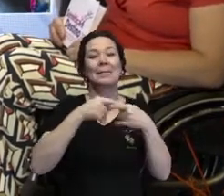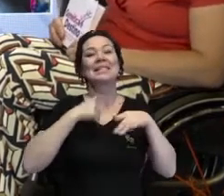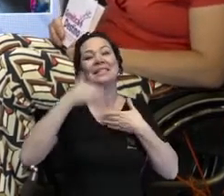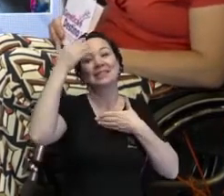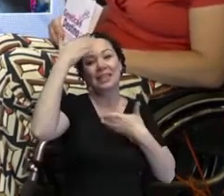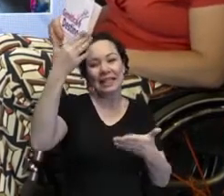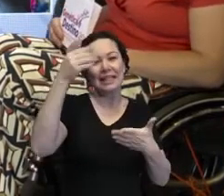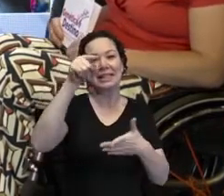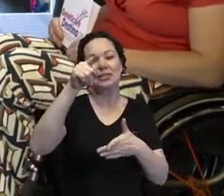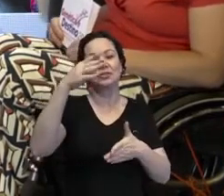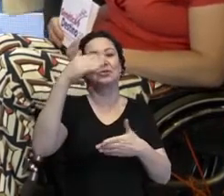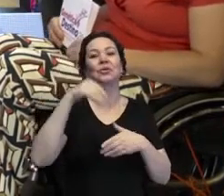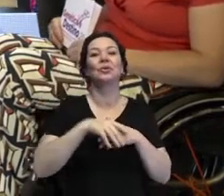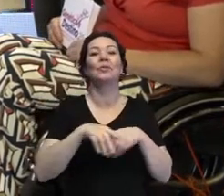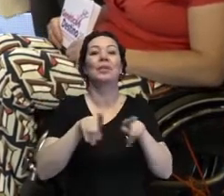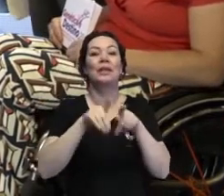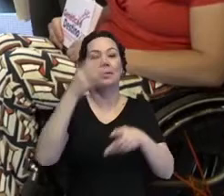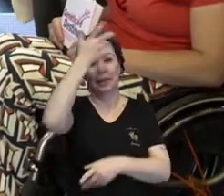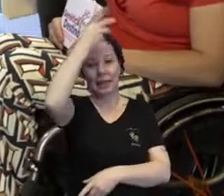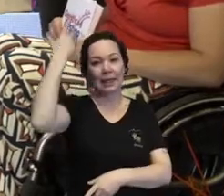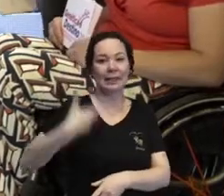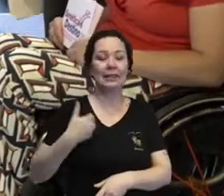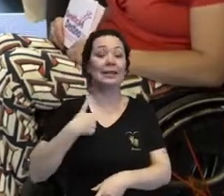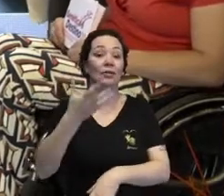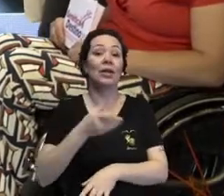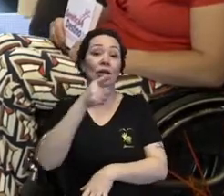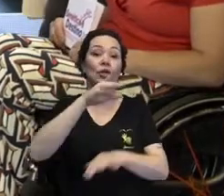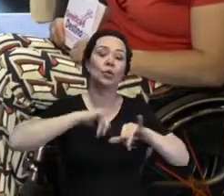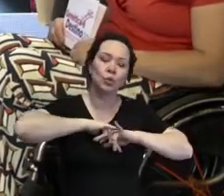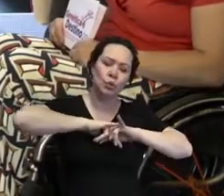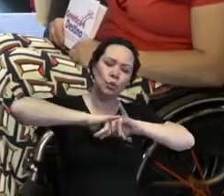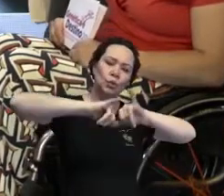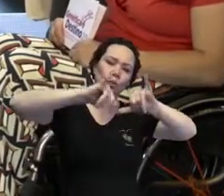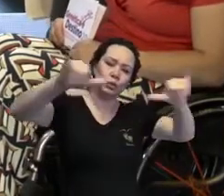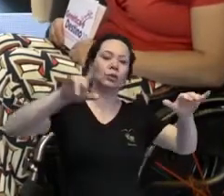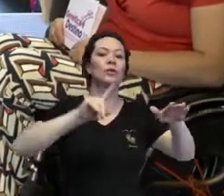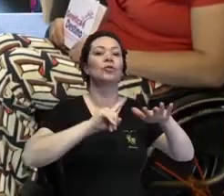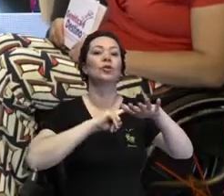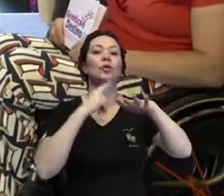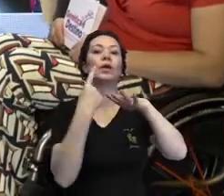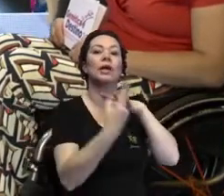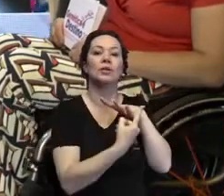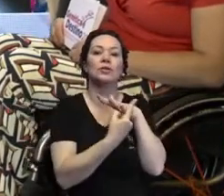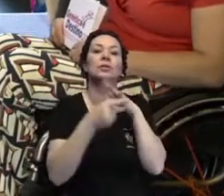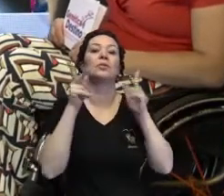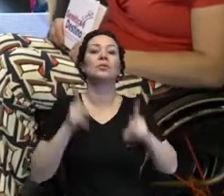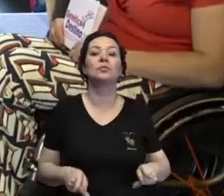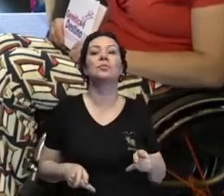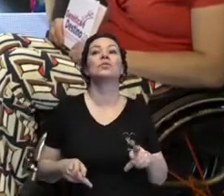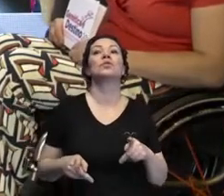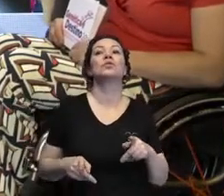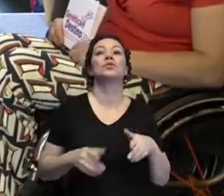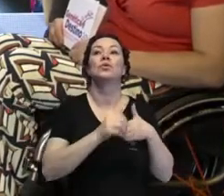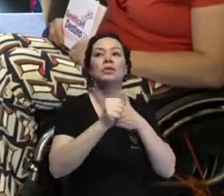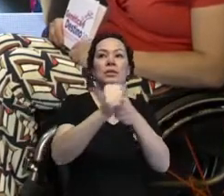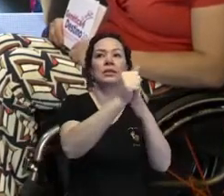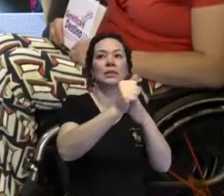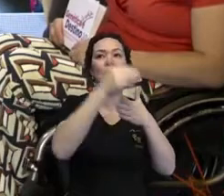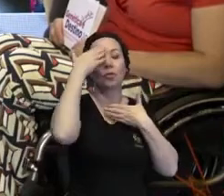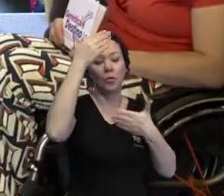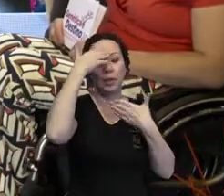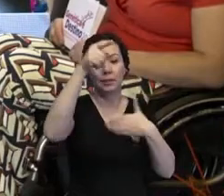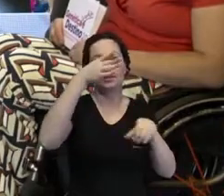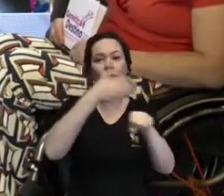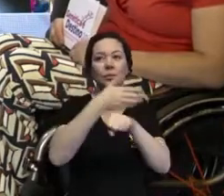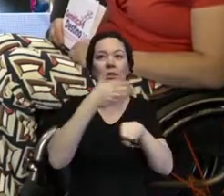disponibilidade, muito obrigado. E, Catarina, eu quero que você divulgue aí as tuas redes sociais para as pessoas te seguirem. Muito obrigado por